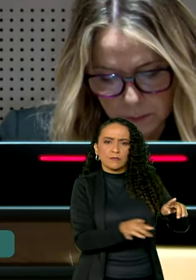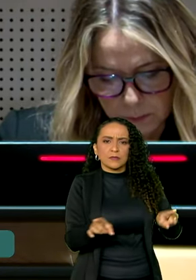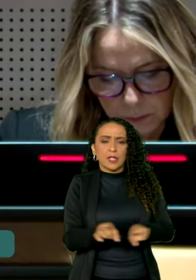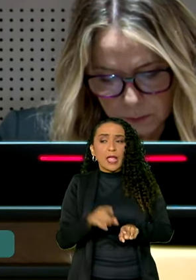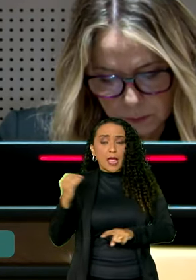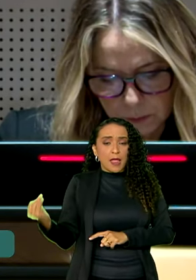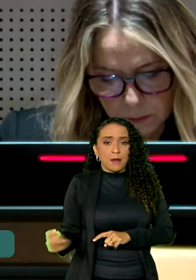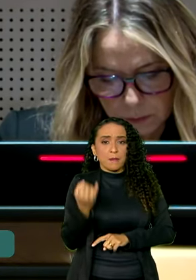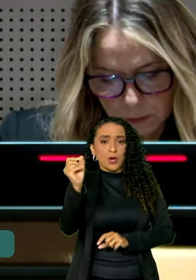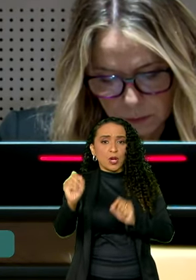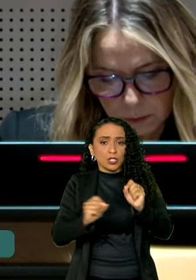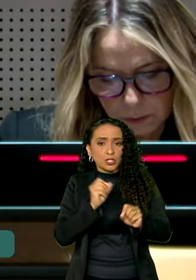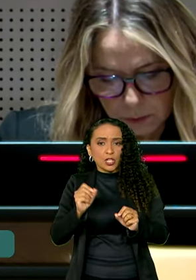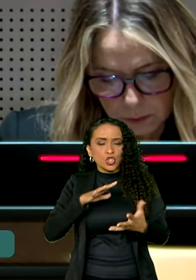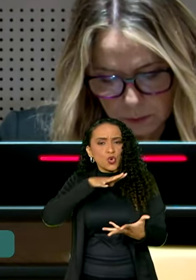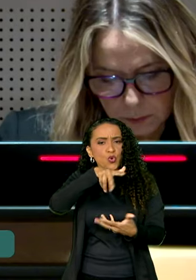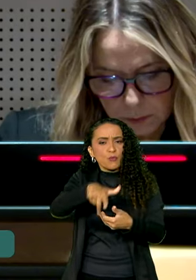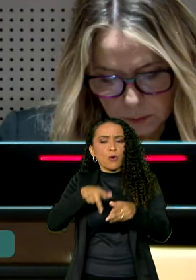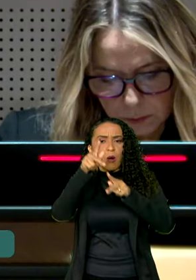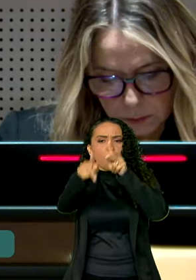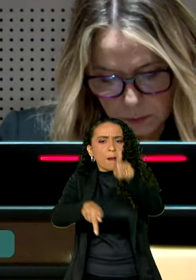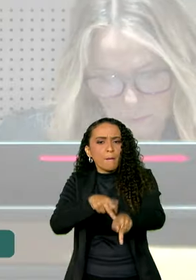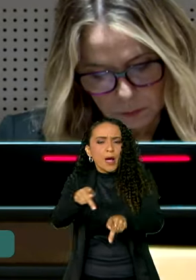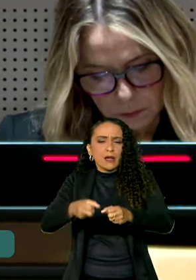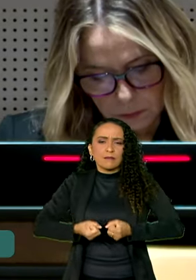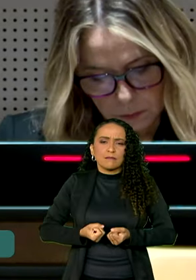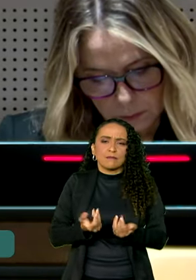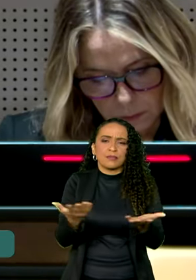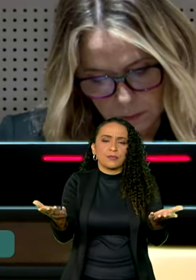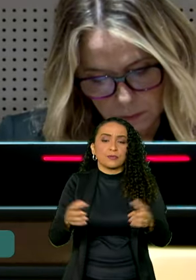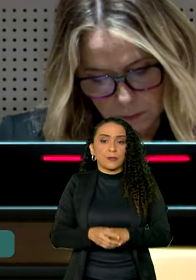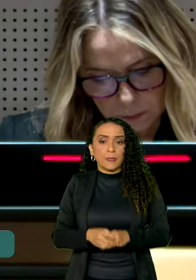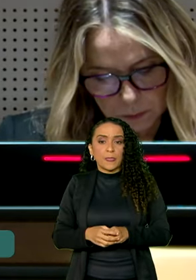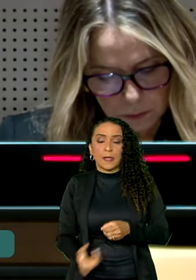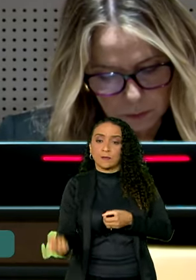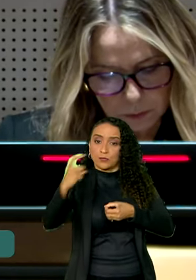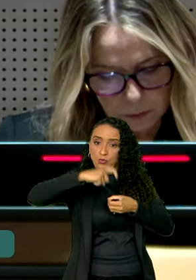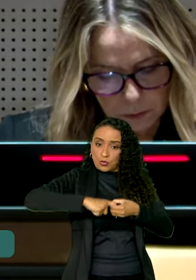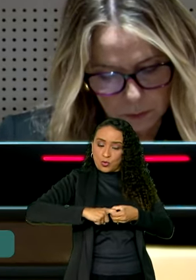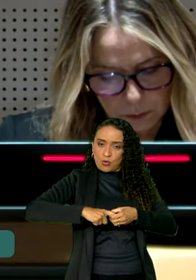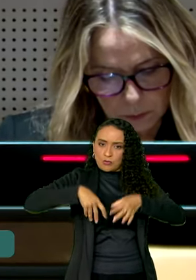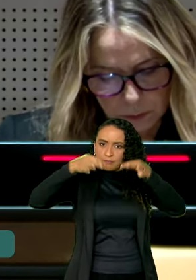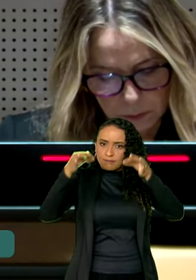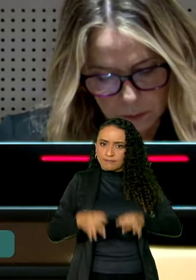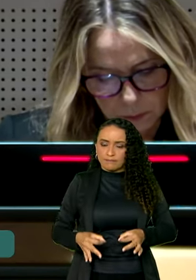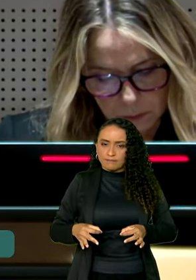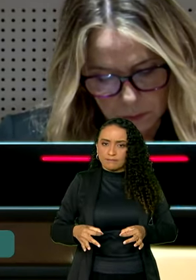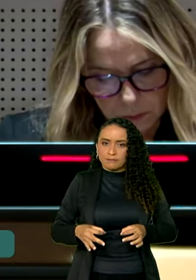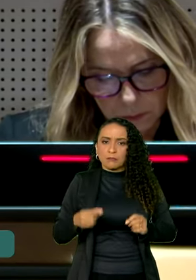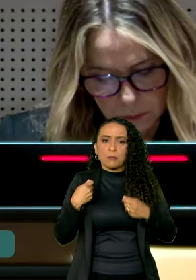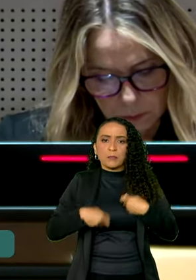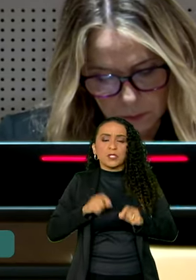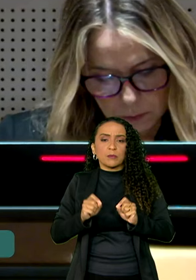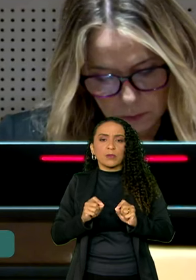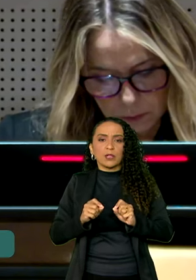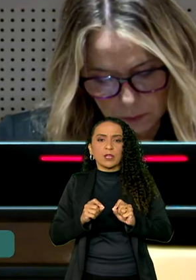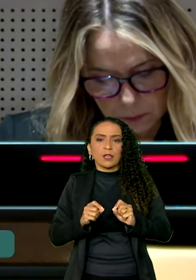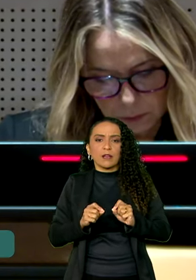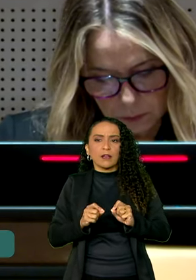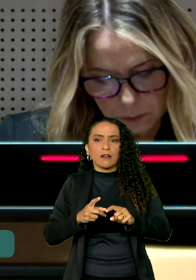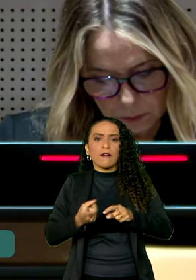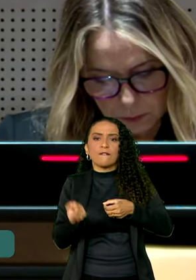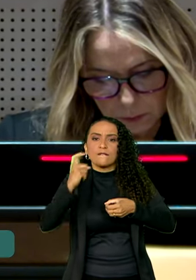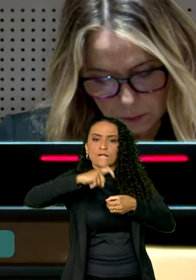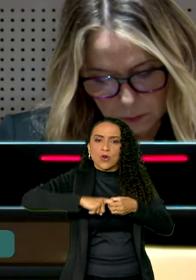fundamental para o mundo de paz e prosperidade. Para resgatar sua legitimidade, precisamos recuperar a sua